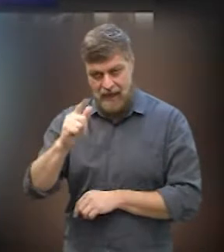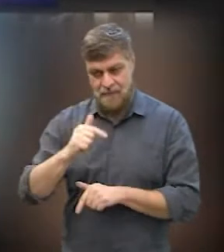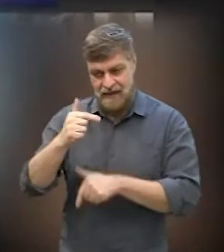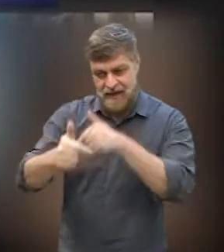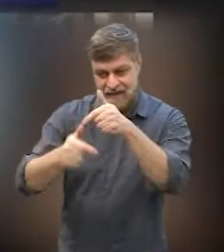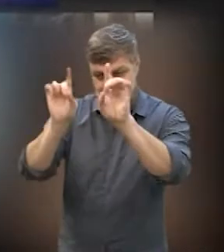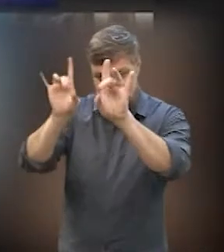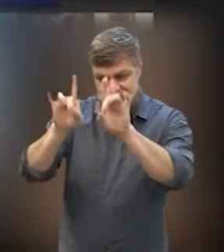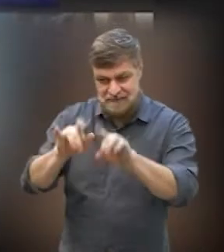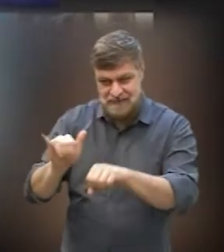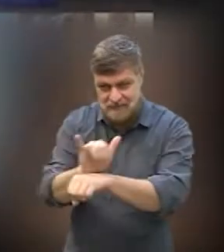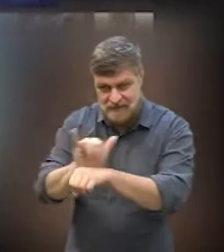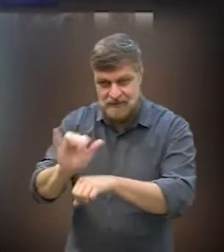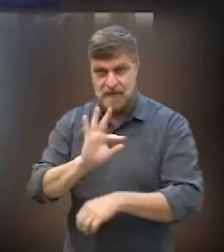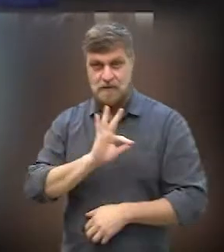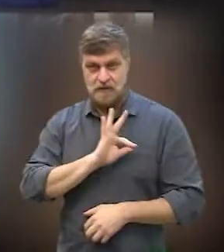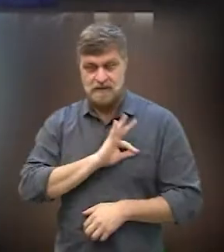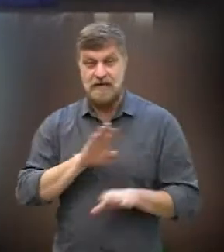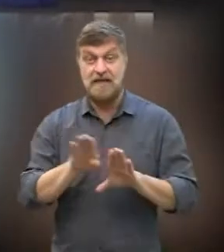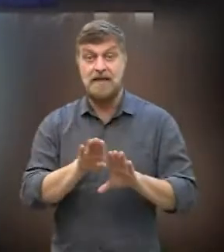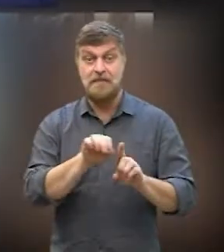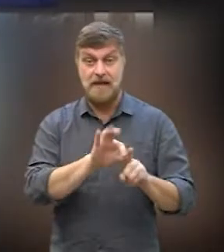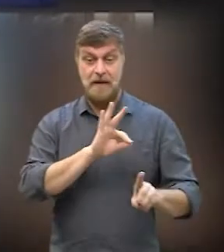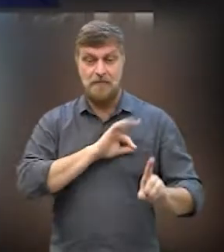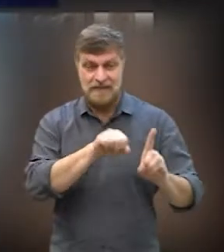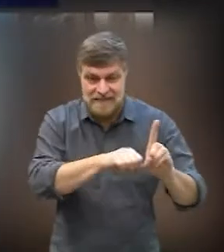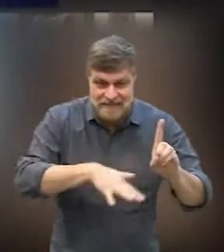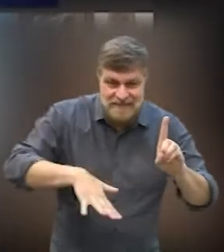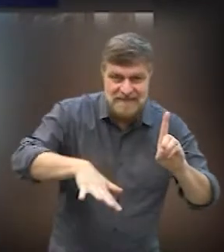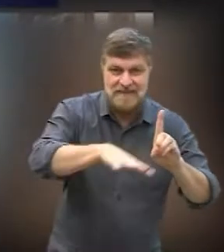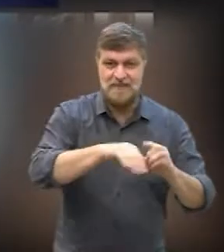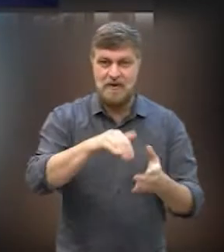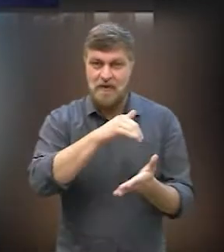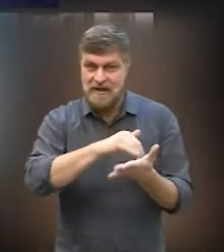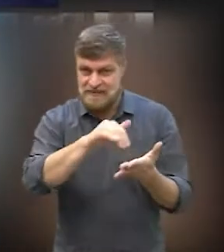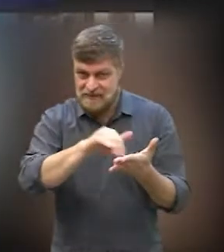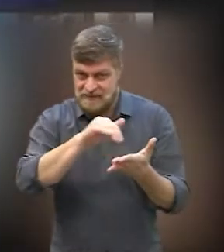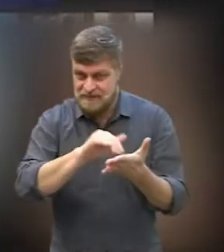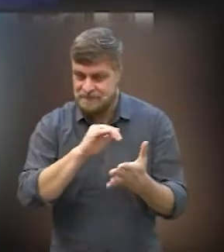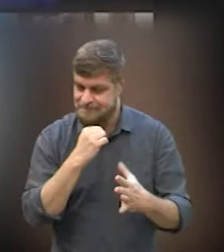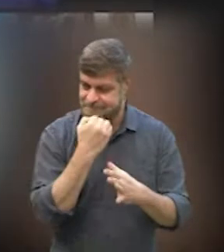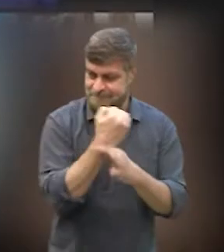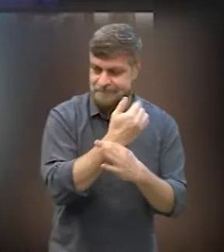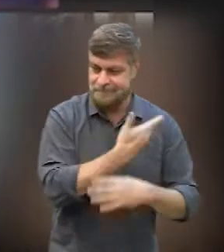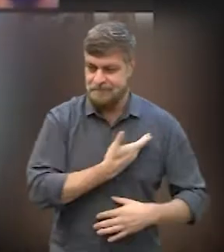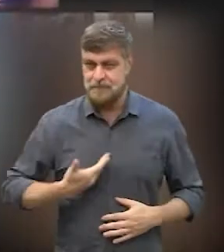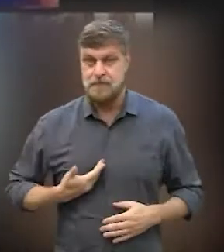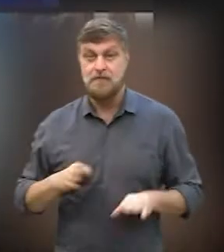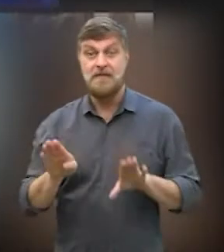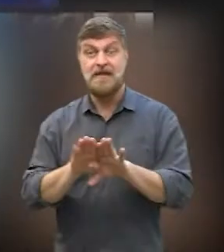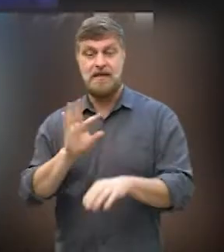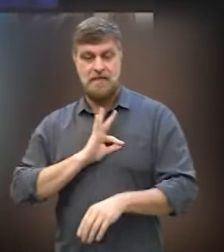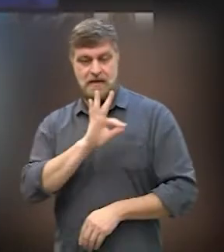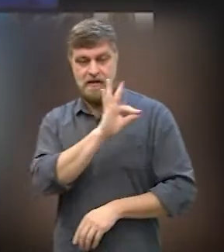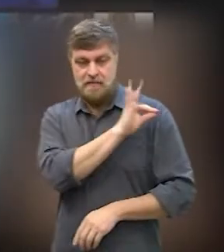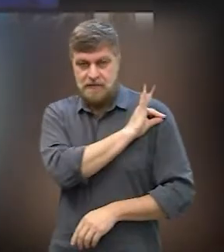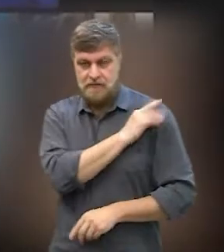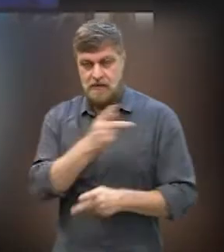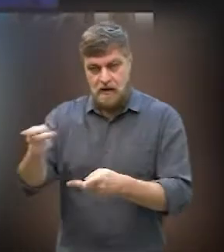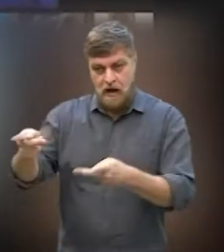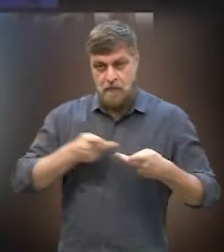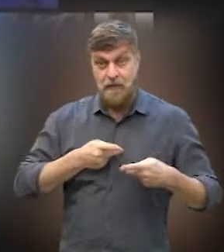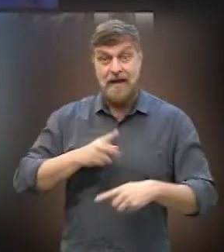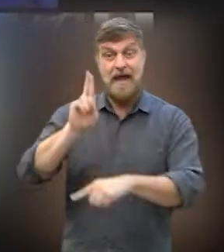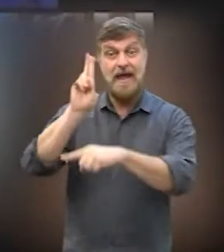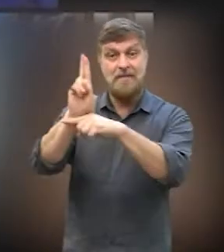Ações Especiais de Polícia, a Polícia Civil, a Secretaria de Segurança Pública de Campinas, a Guarda Municipal e